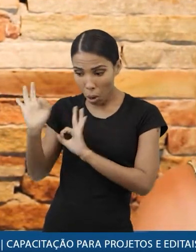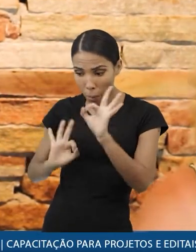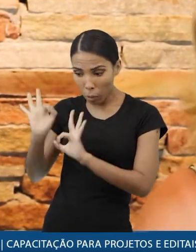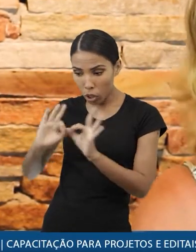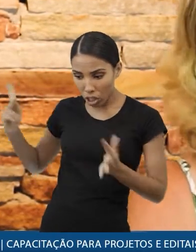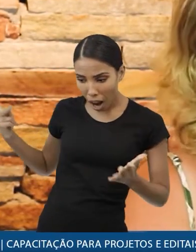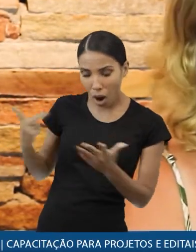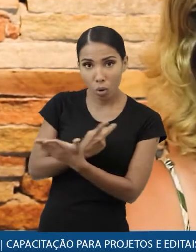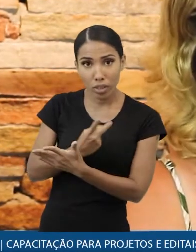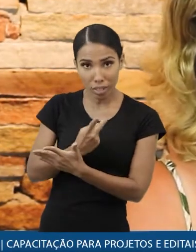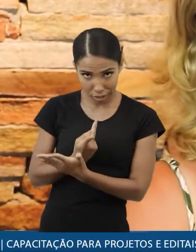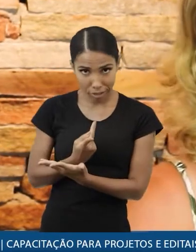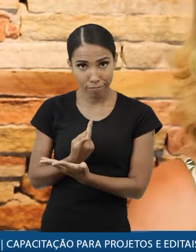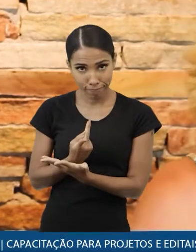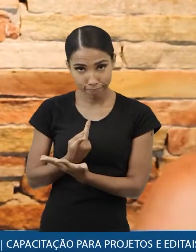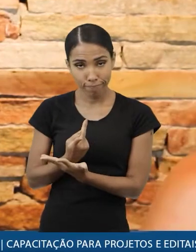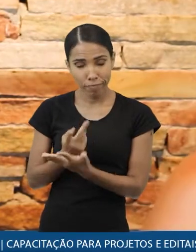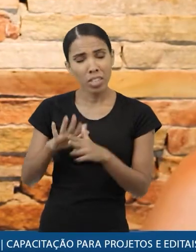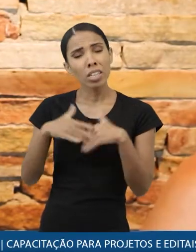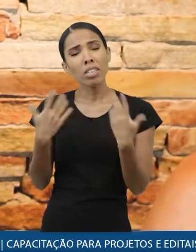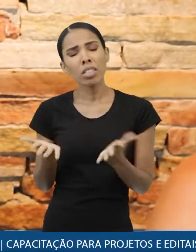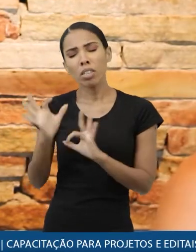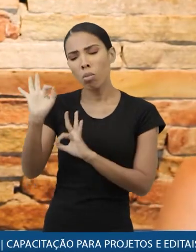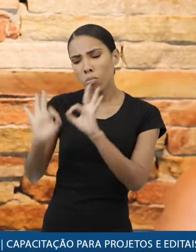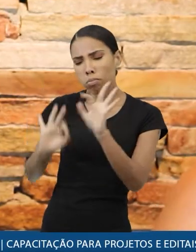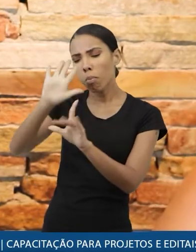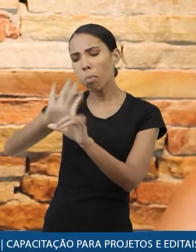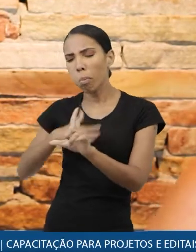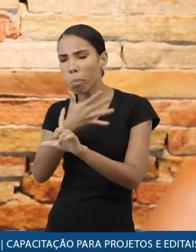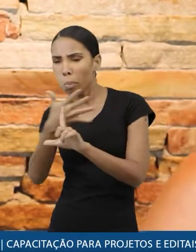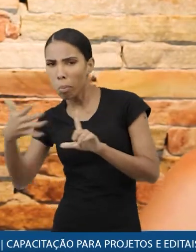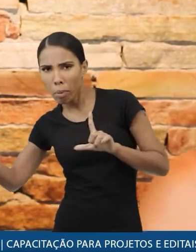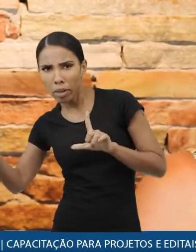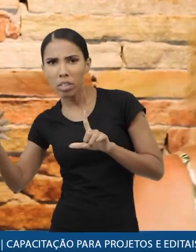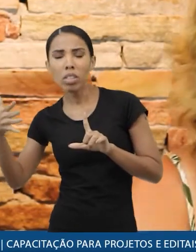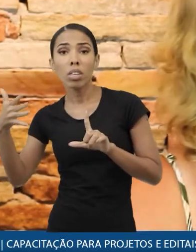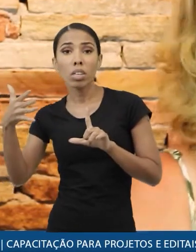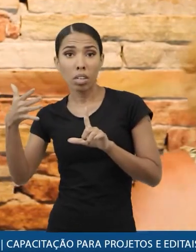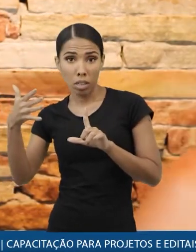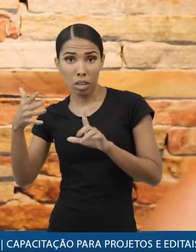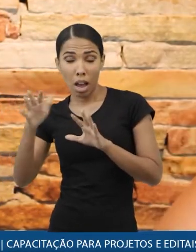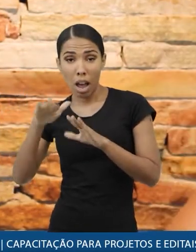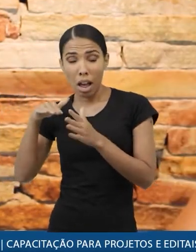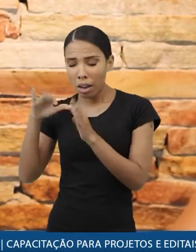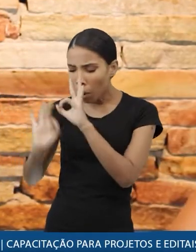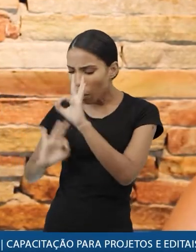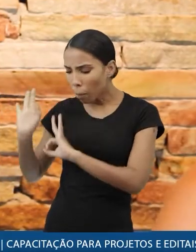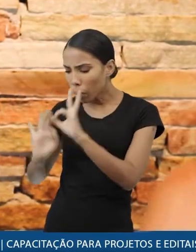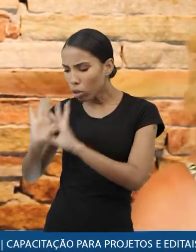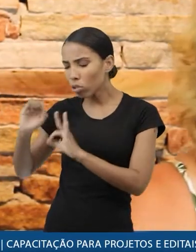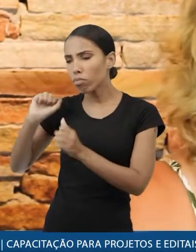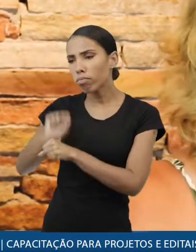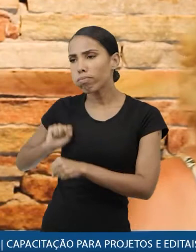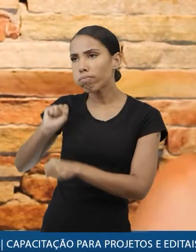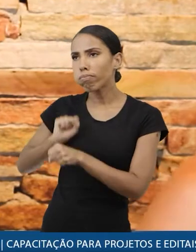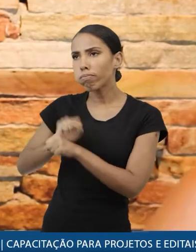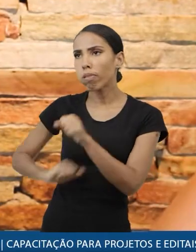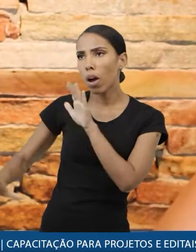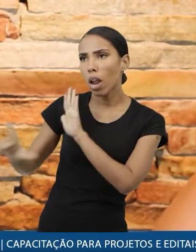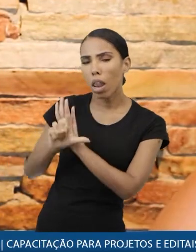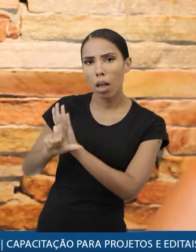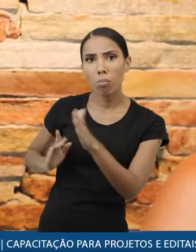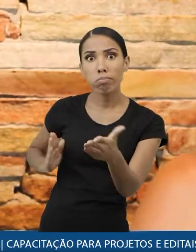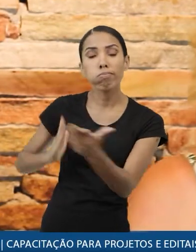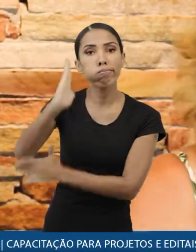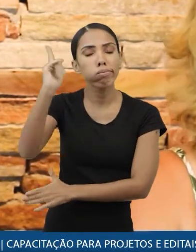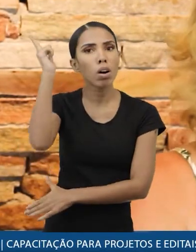de fato ser executado então, você faz a planilha até o projeto ser aprovado na lei de incentivo até você conseguir